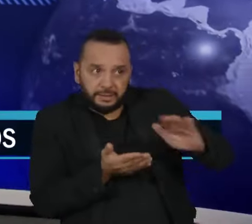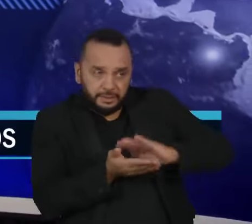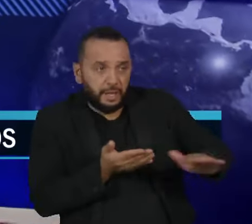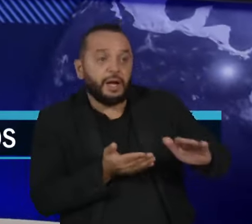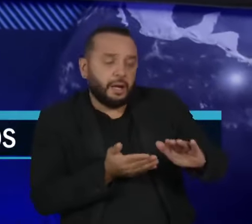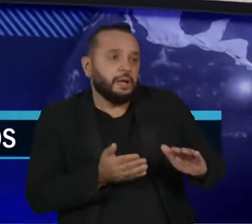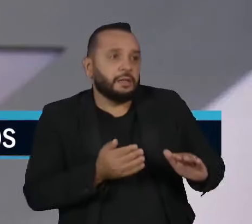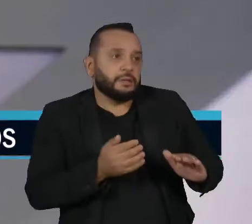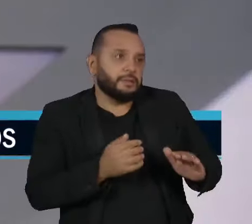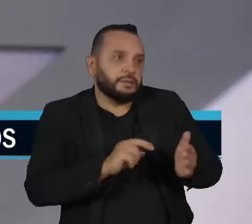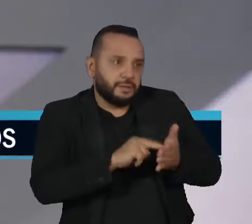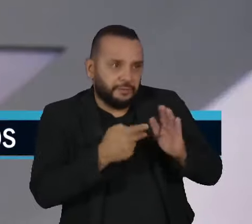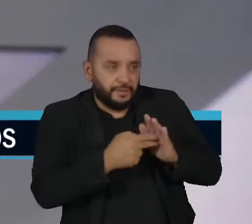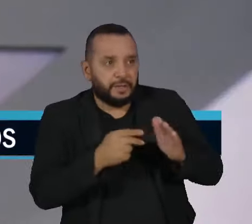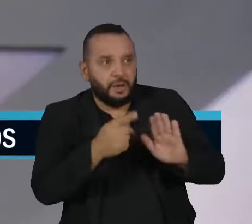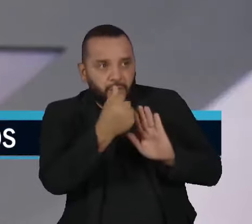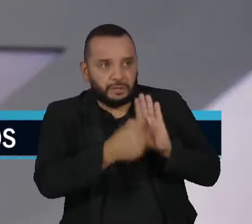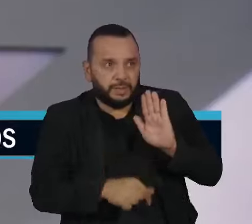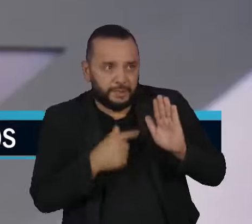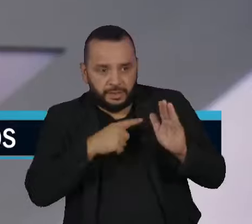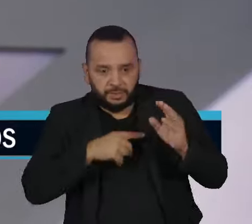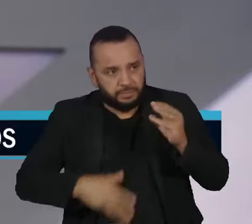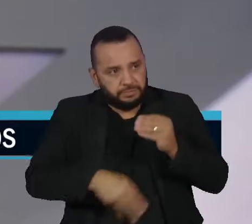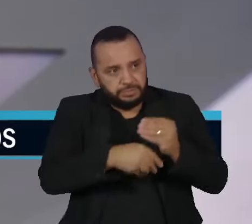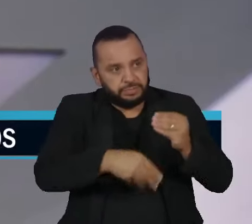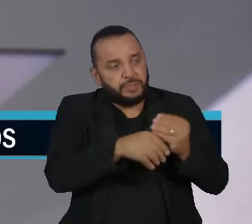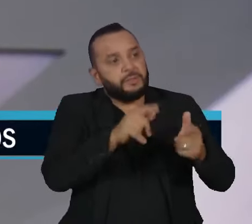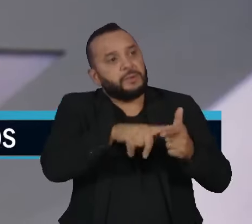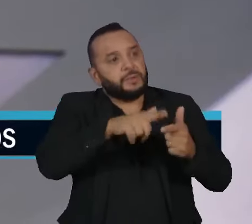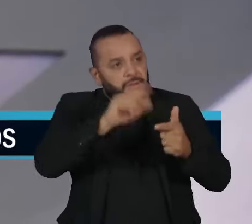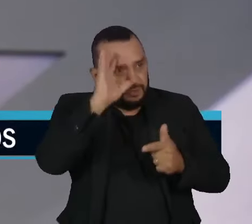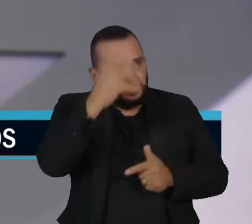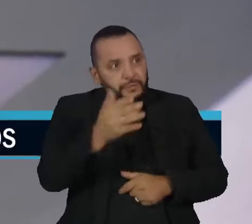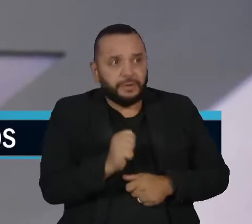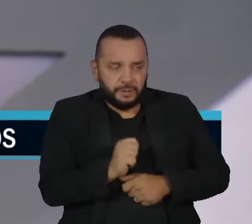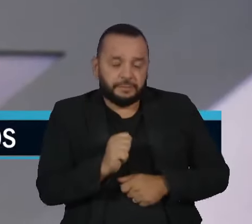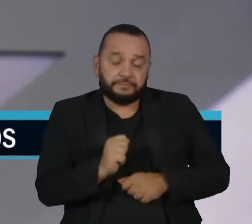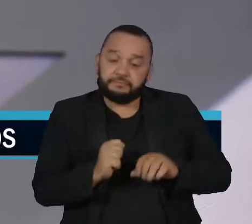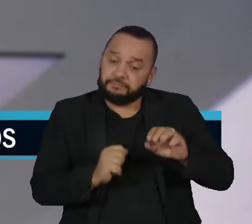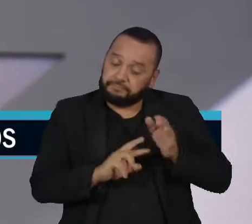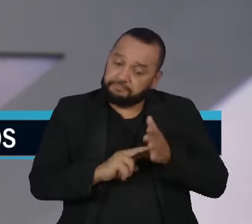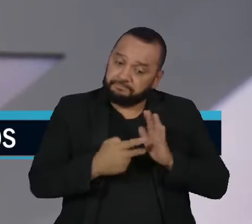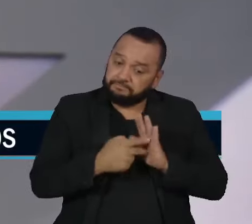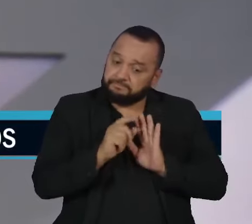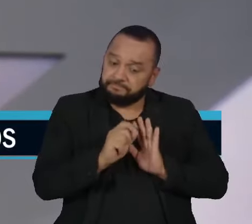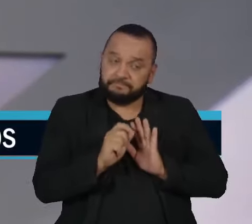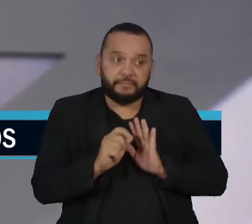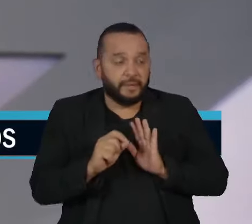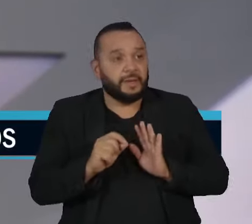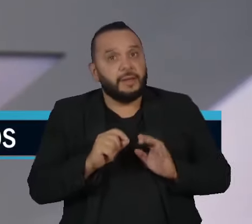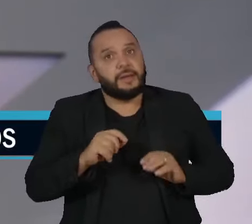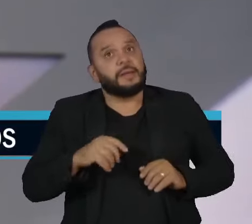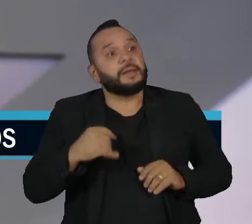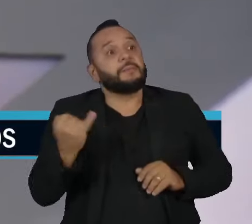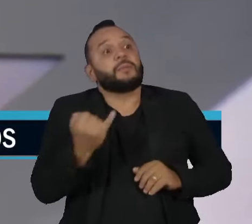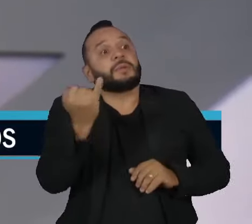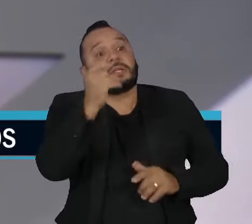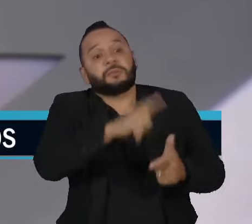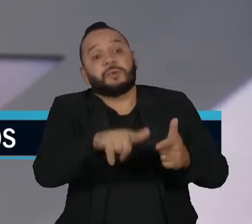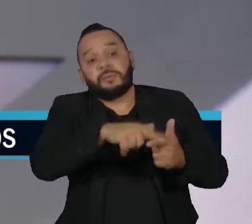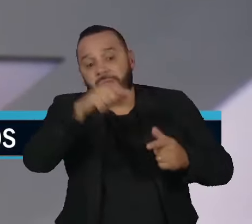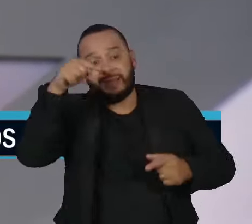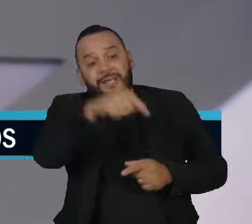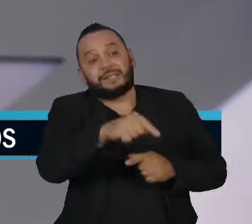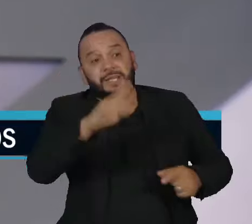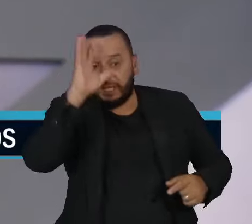Ele é a mais dentro do orçamento, assim, nesse sentido, depois você vai resolver. Isso significa que, de alguma maneira, você está falando assim, isso aqui é mais importante, resolver este problema é